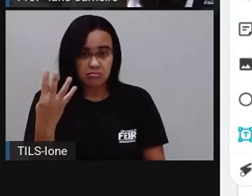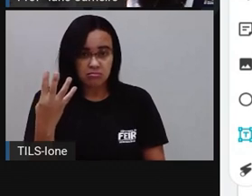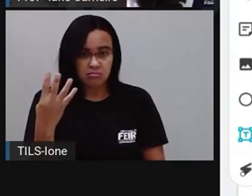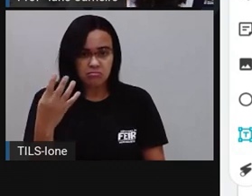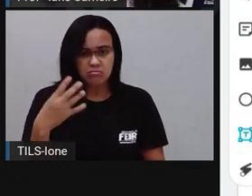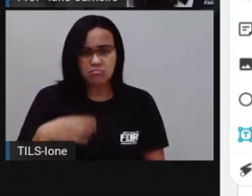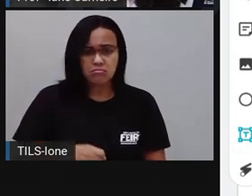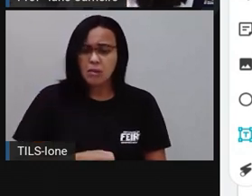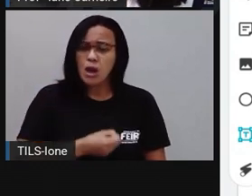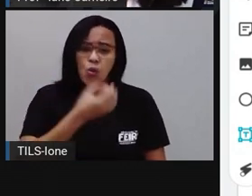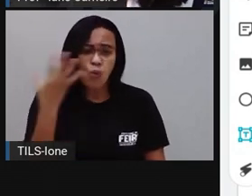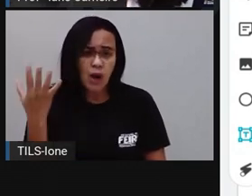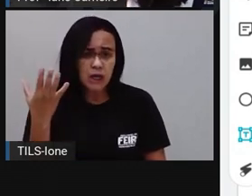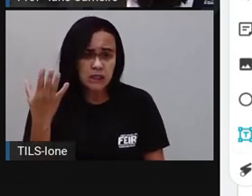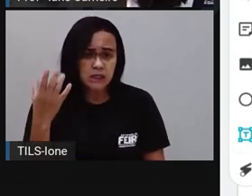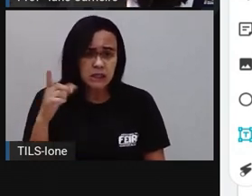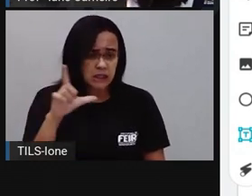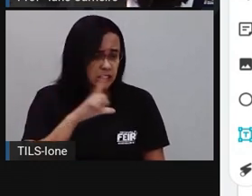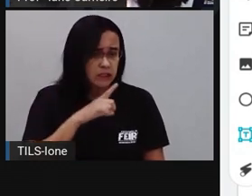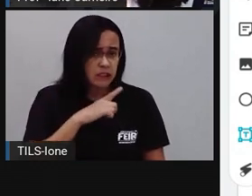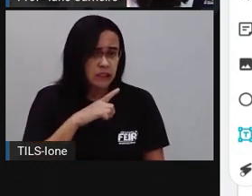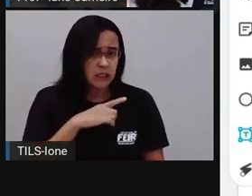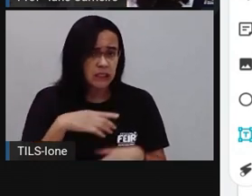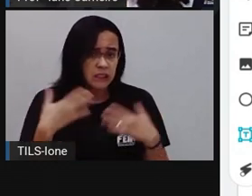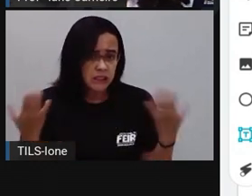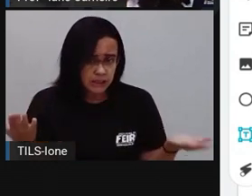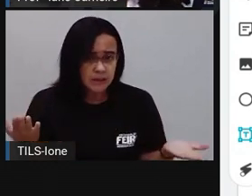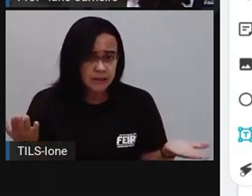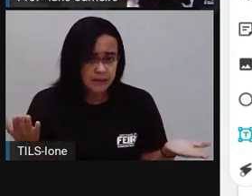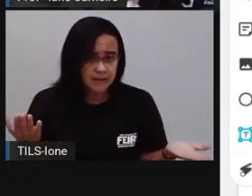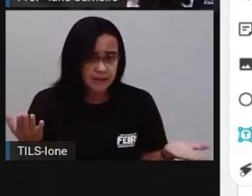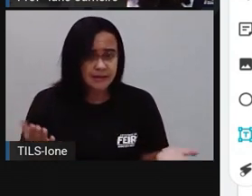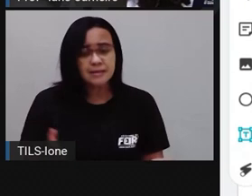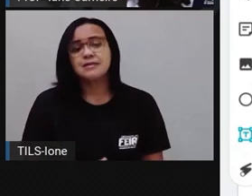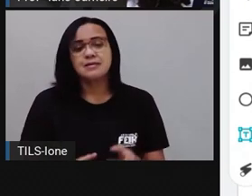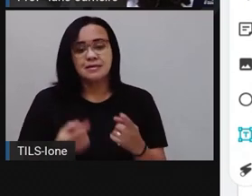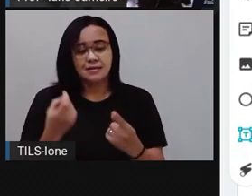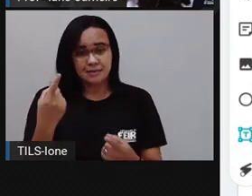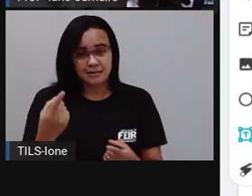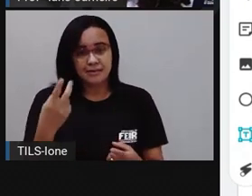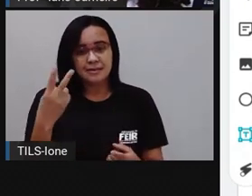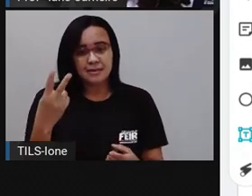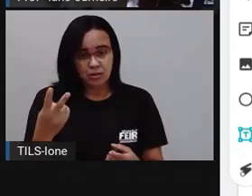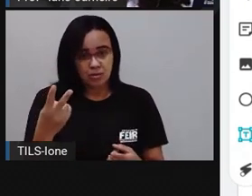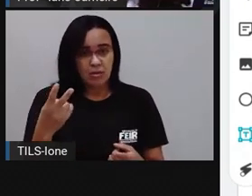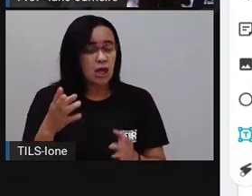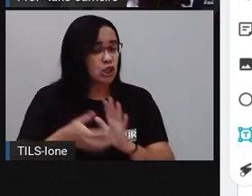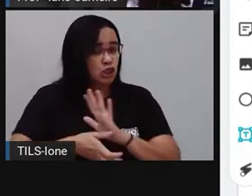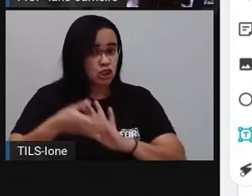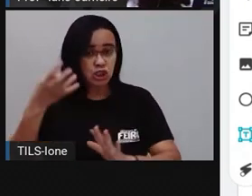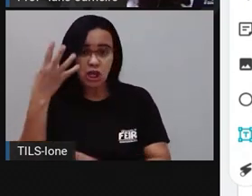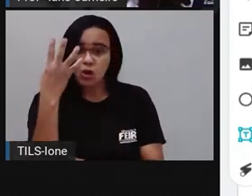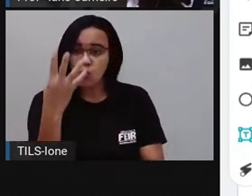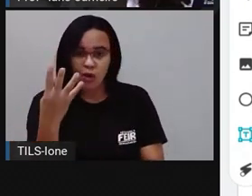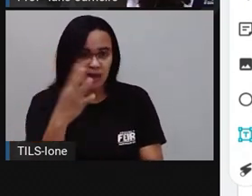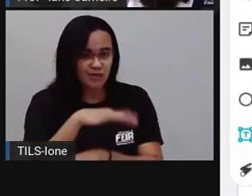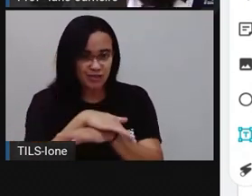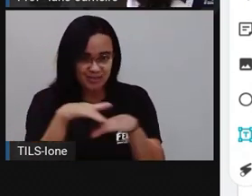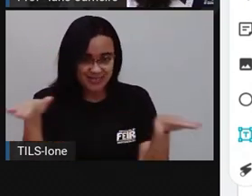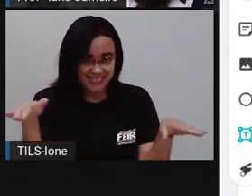onze, doze. Você pode tirar quanto? As quatro, ó. Uma, duas, três, quatro. E ver